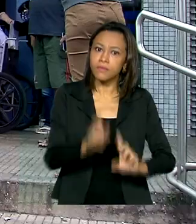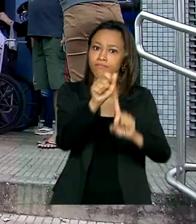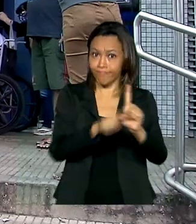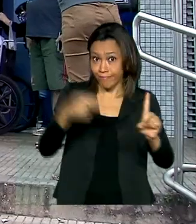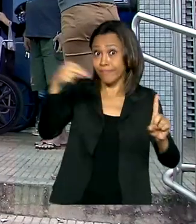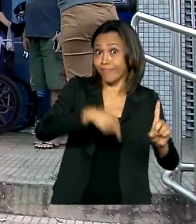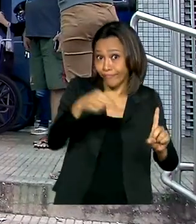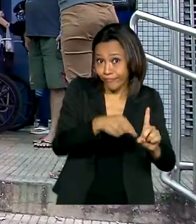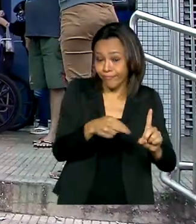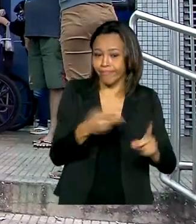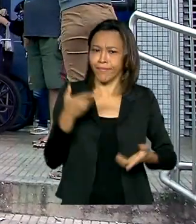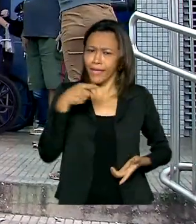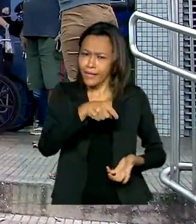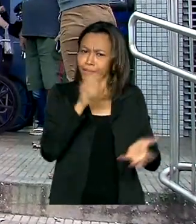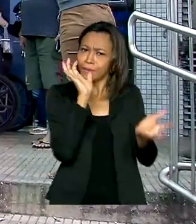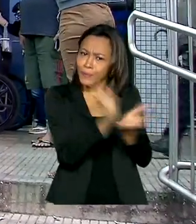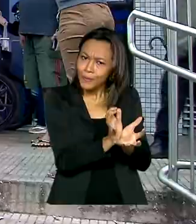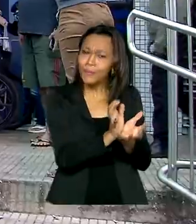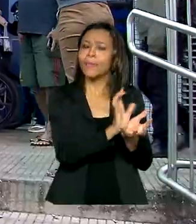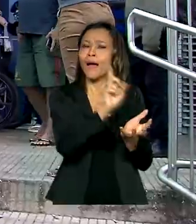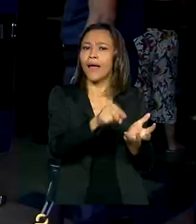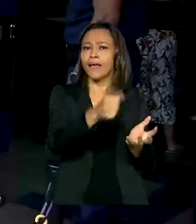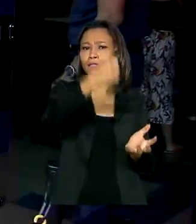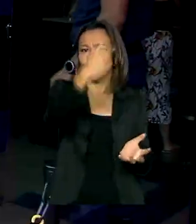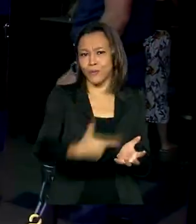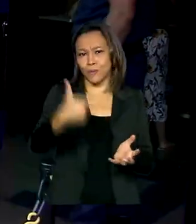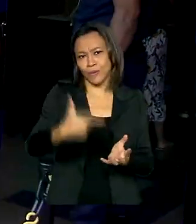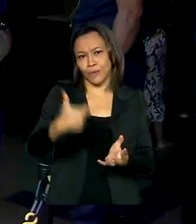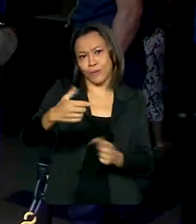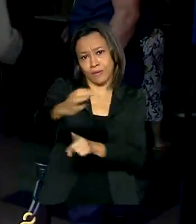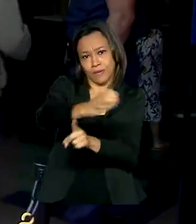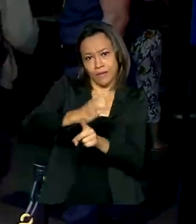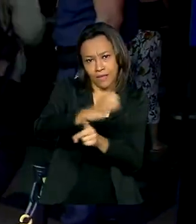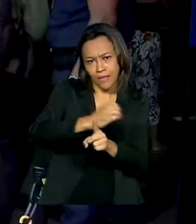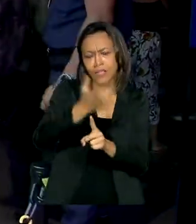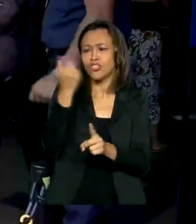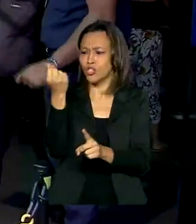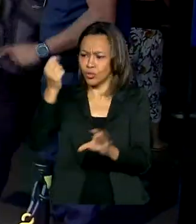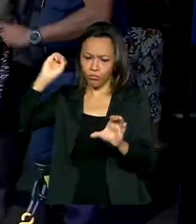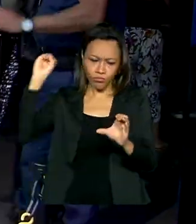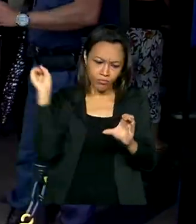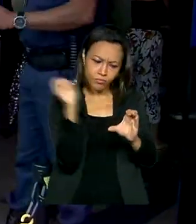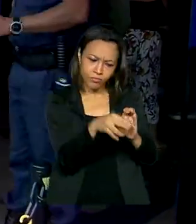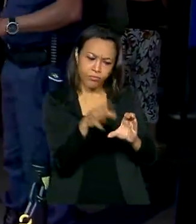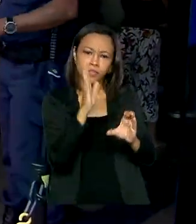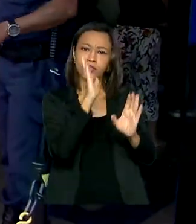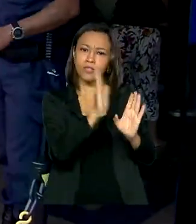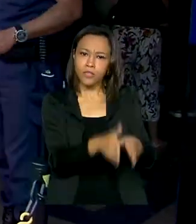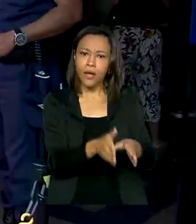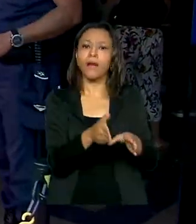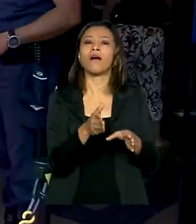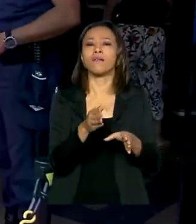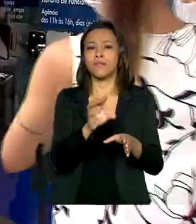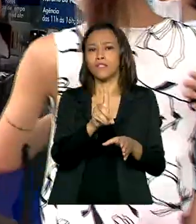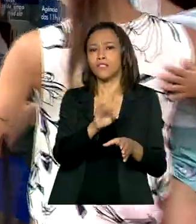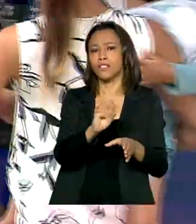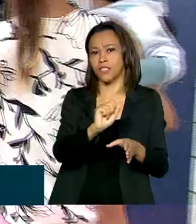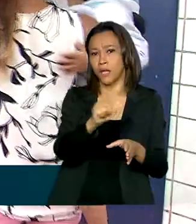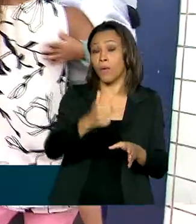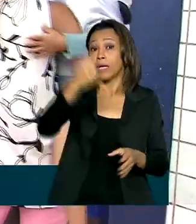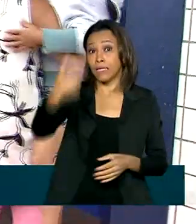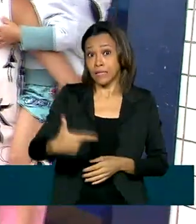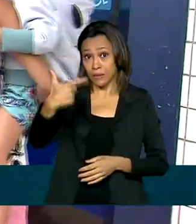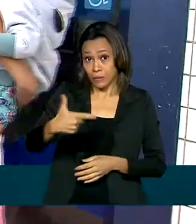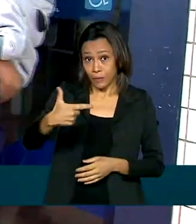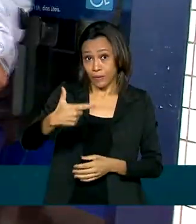O grupo faz parte do ciclo 2 do calendário, que já teve o pagamento depositado na conta digital. Já a segunda parcela